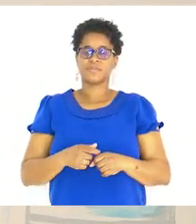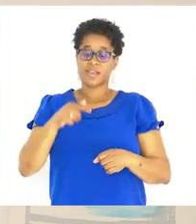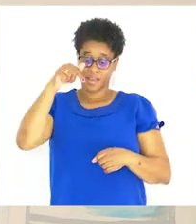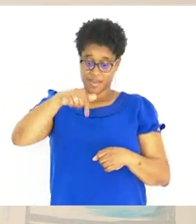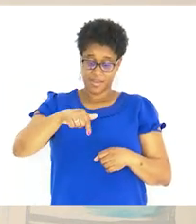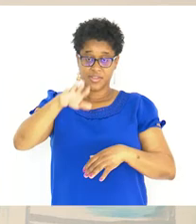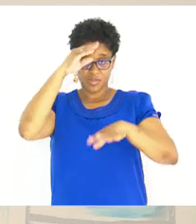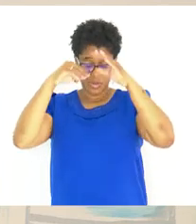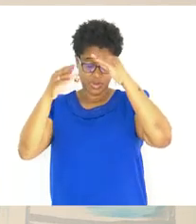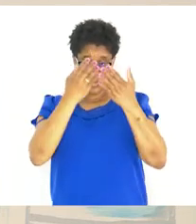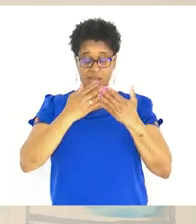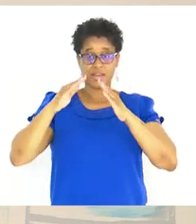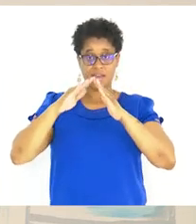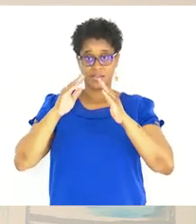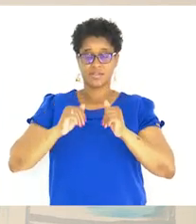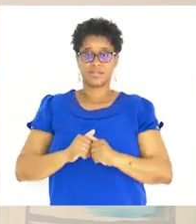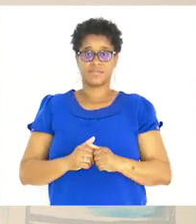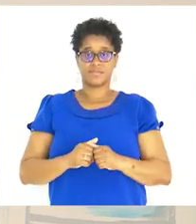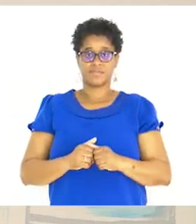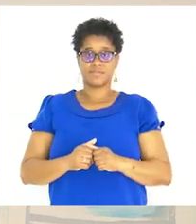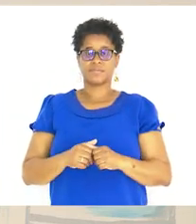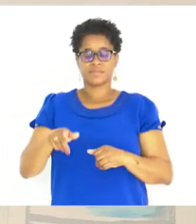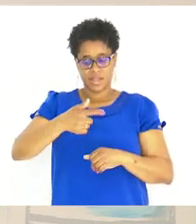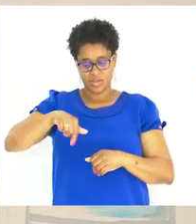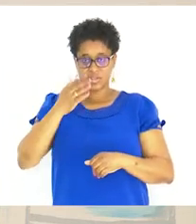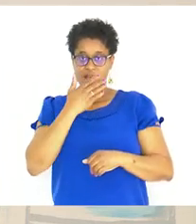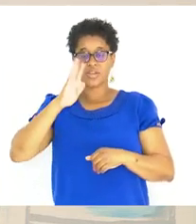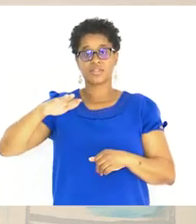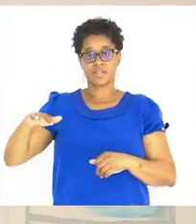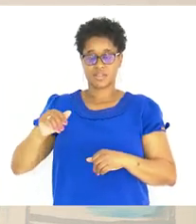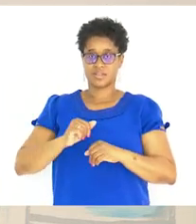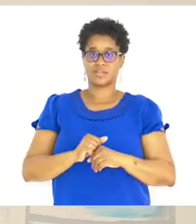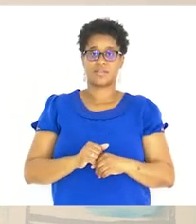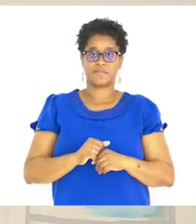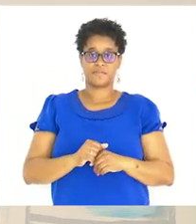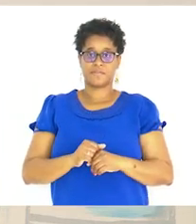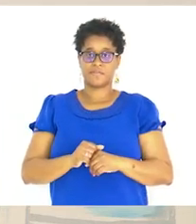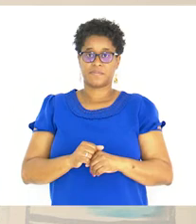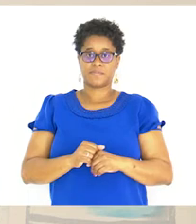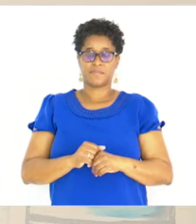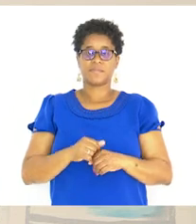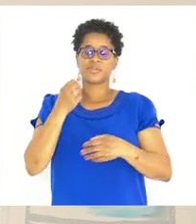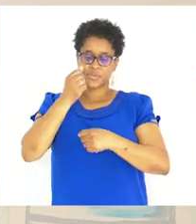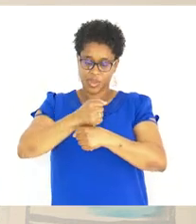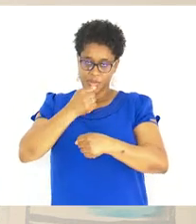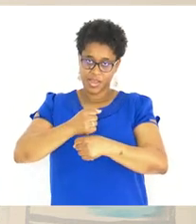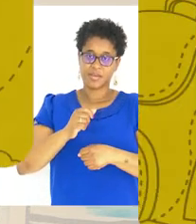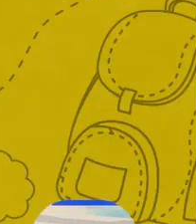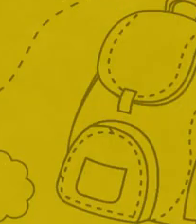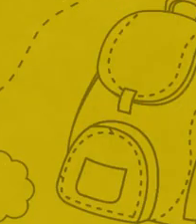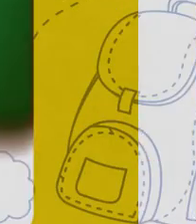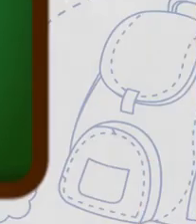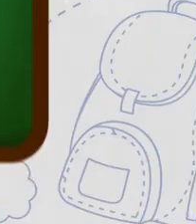Aqui Vamos aprender Estudar em casa Na nossa aula De Ciências Integradas Trabalhamos?